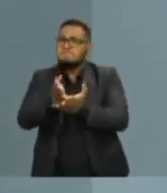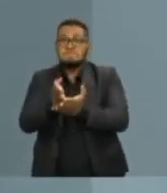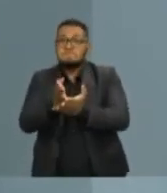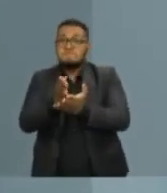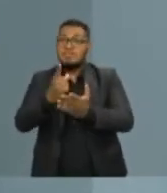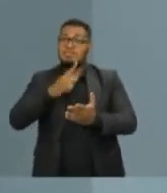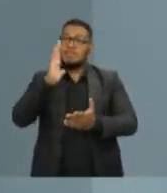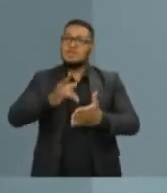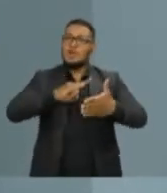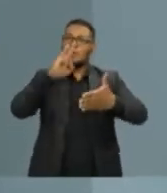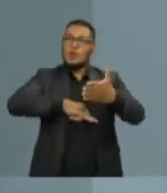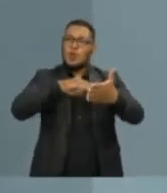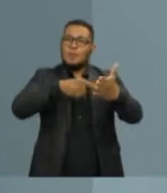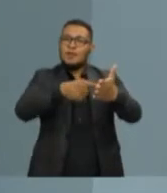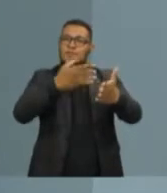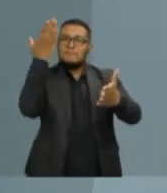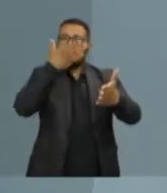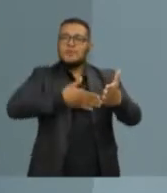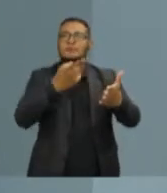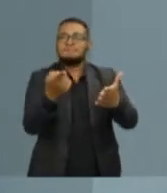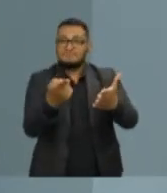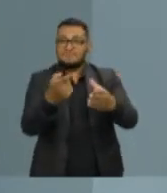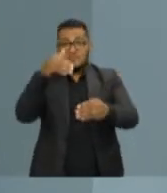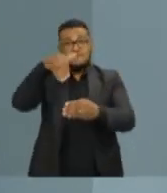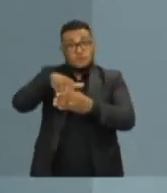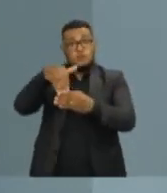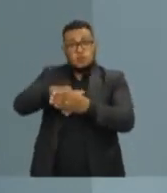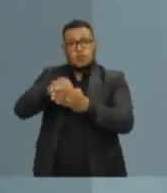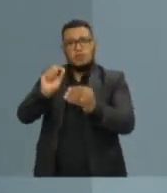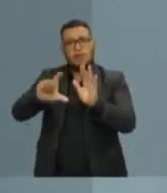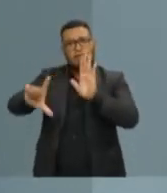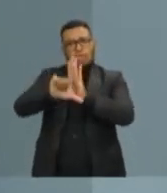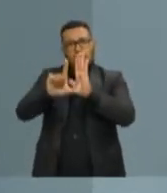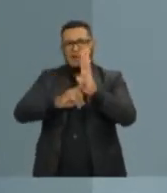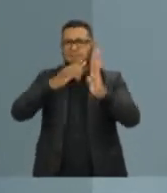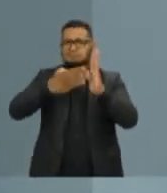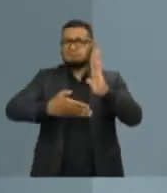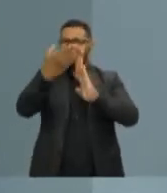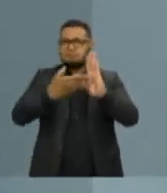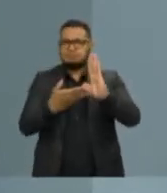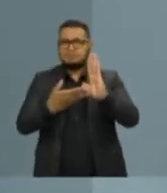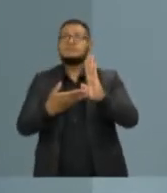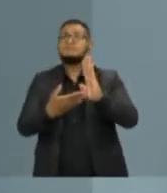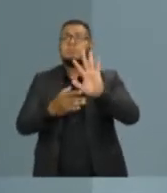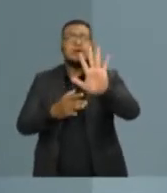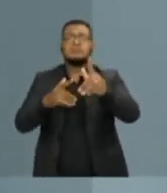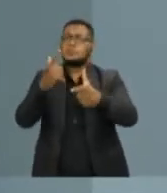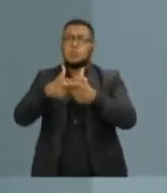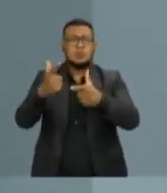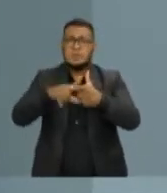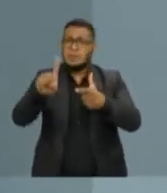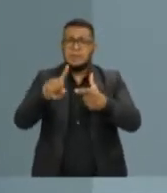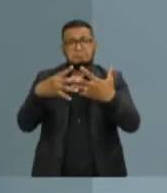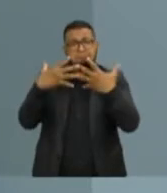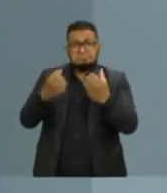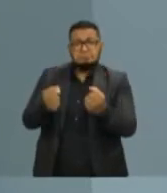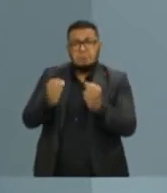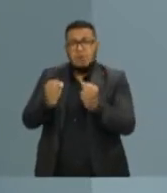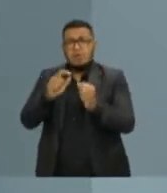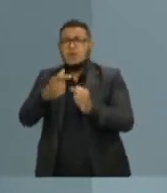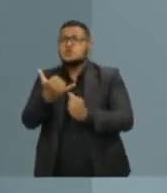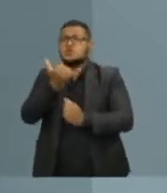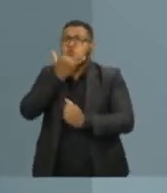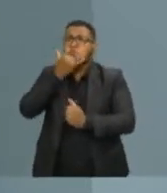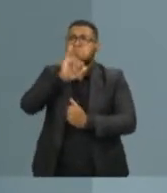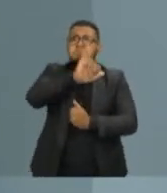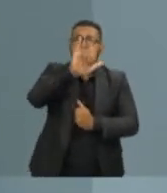comprova a votação do senhor. O senhor votou sim contra a Lei de Responsabilidade Fiscal. Não tem problema, assuma o erro e peça desculpas à cidade, peça